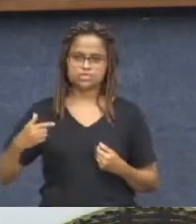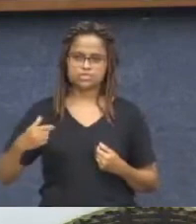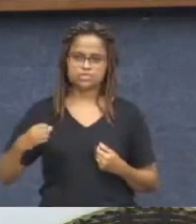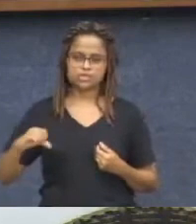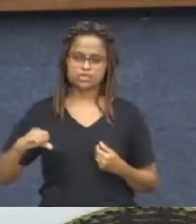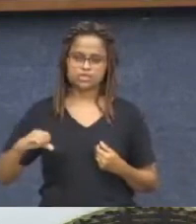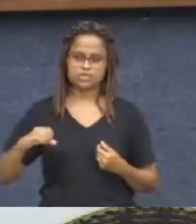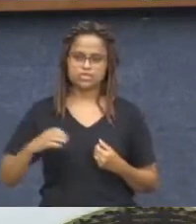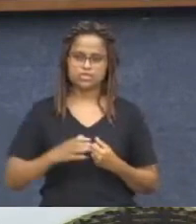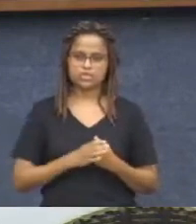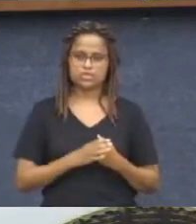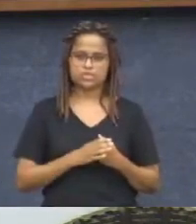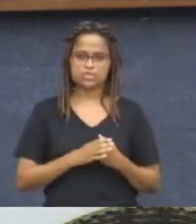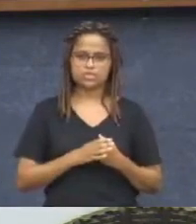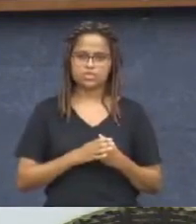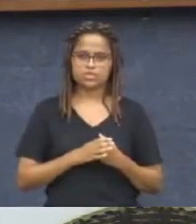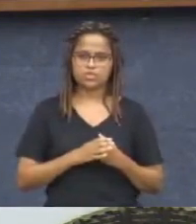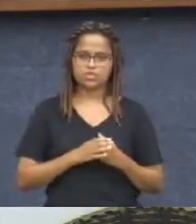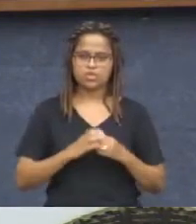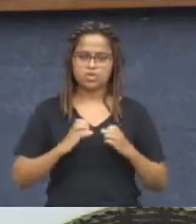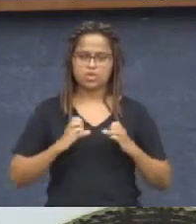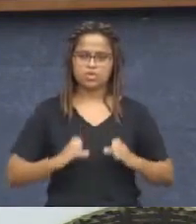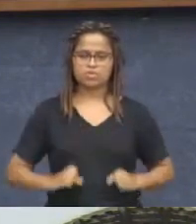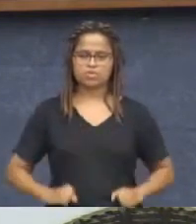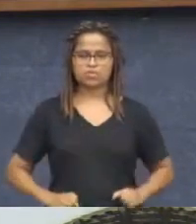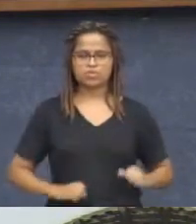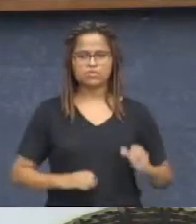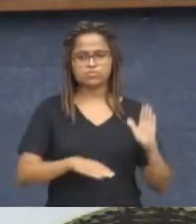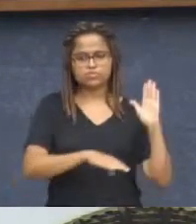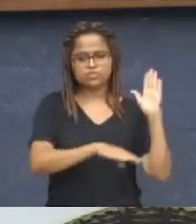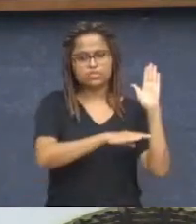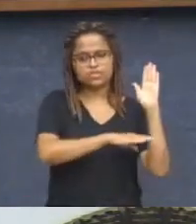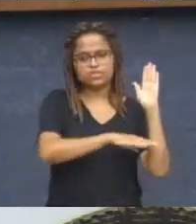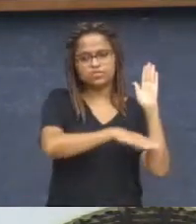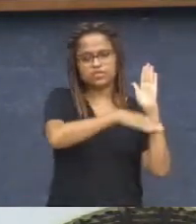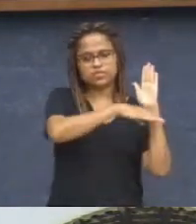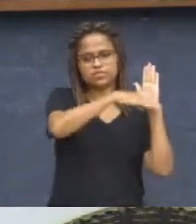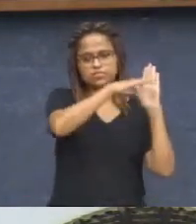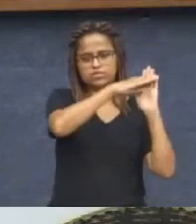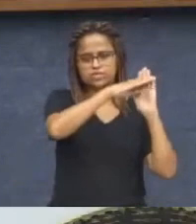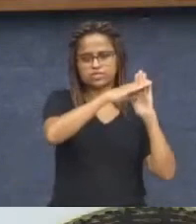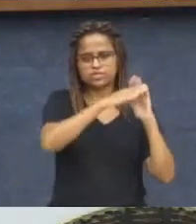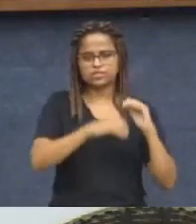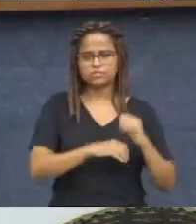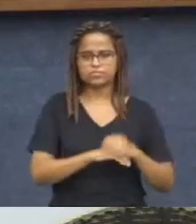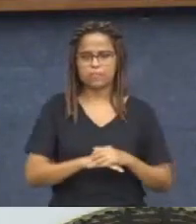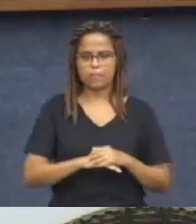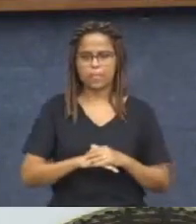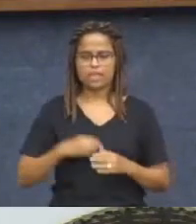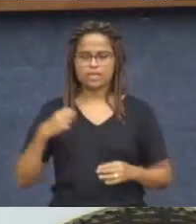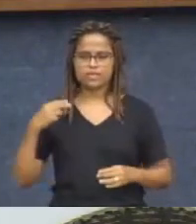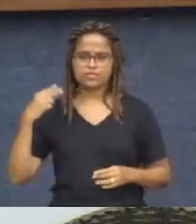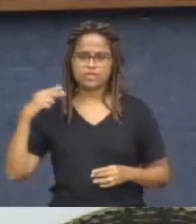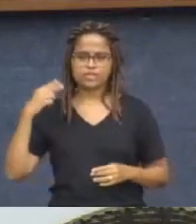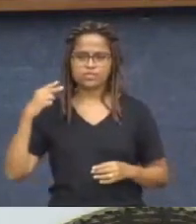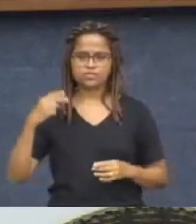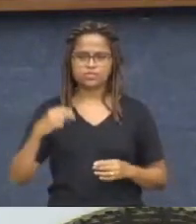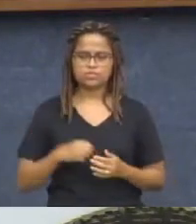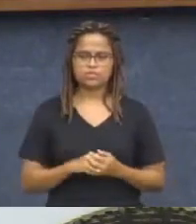Código de Edificações do município de Belo Horizonte e da outras providências. Vereador Braulio Lara é o autor.